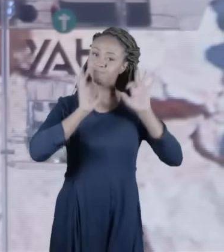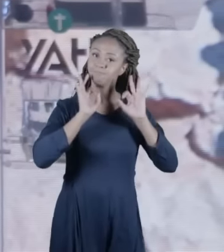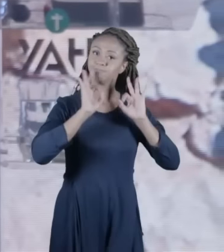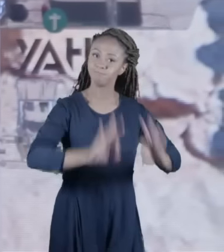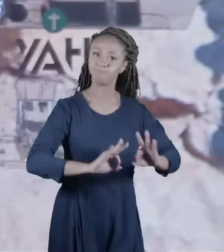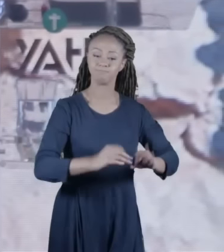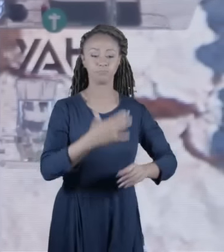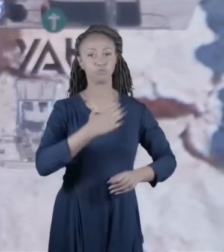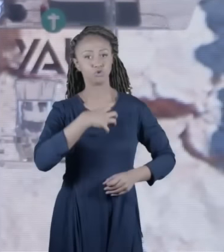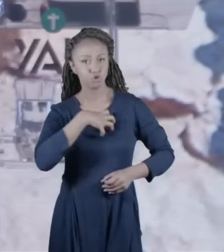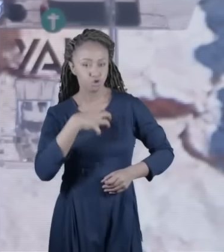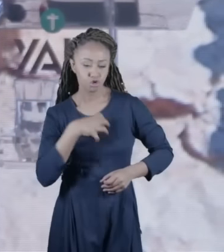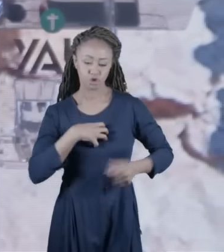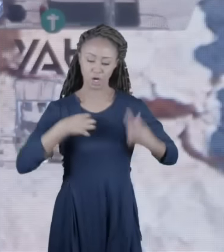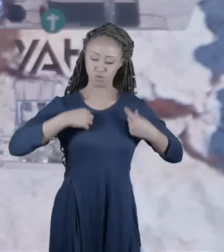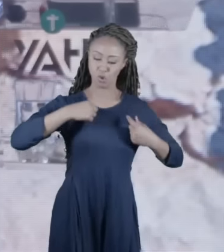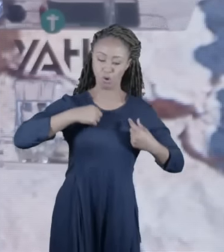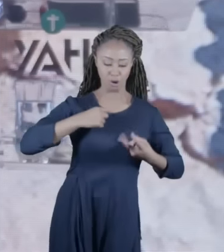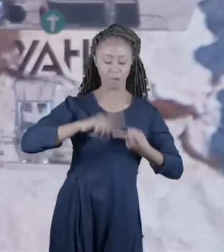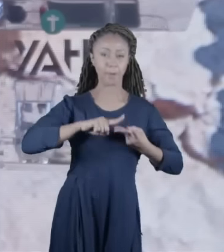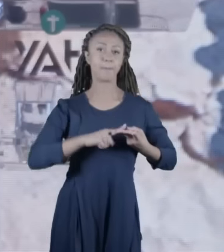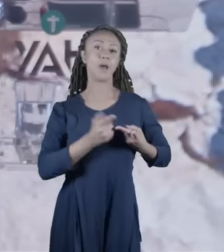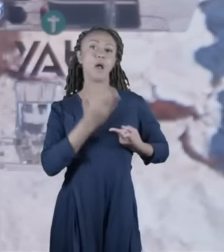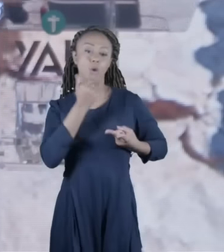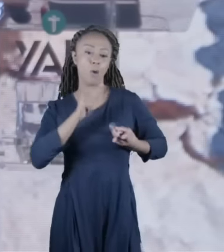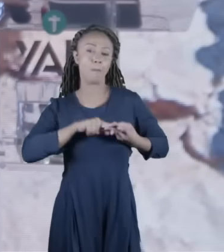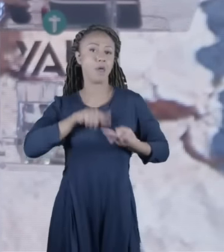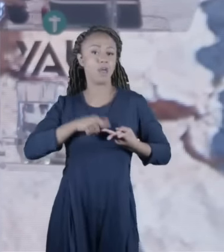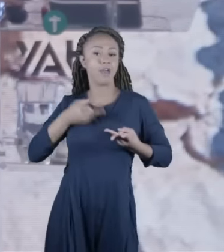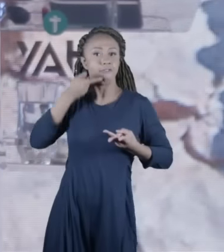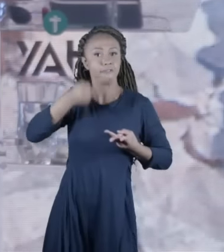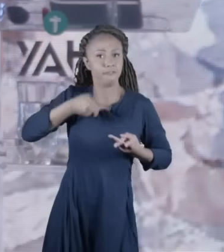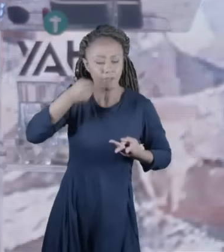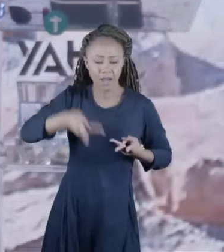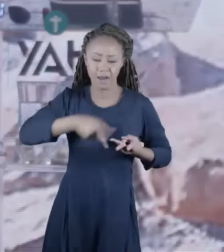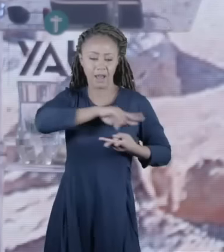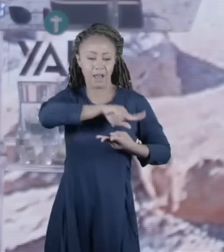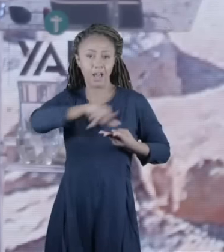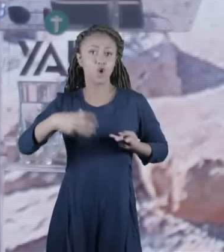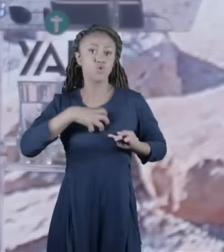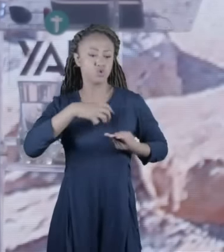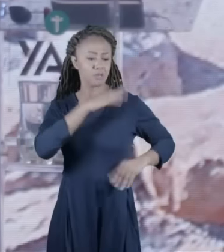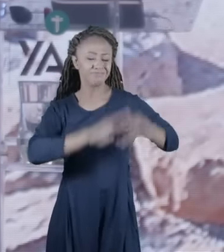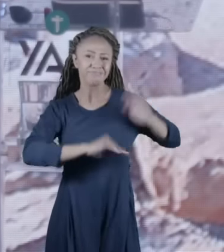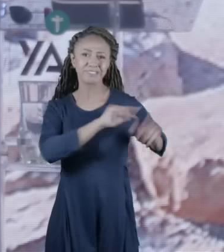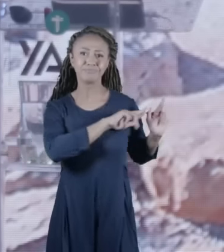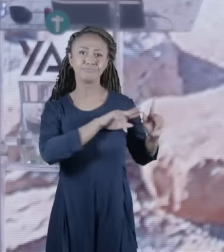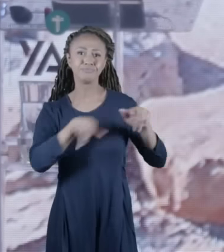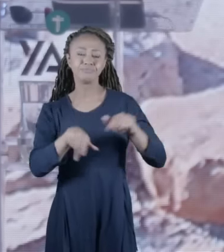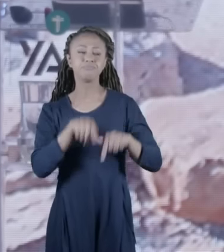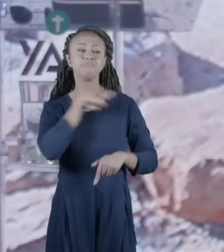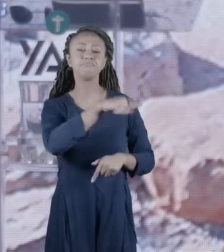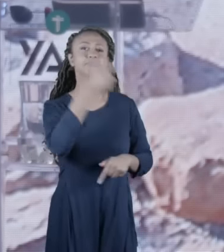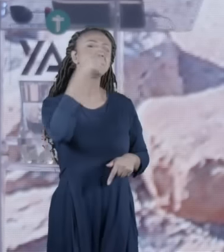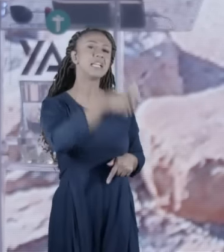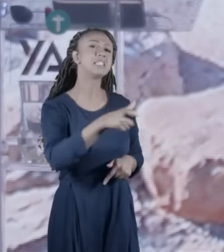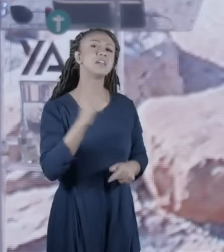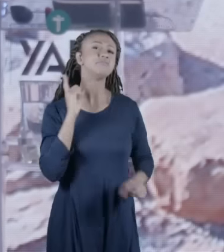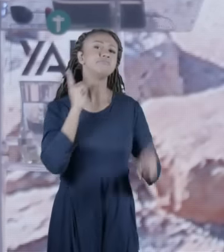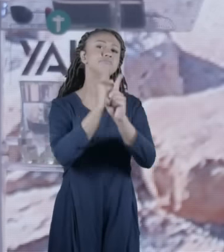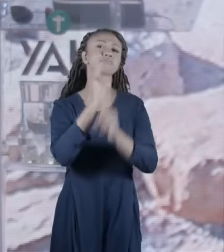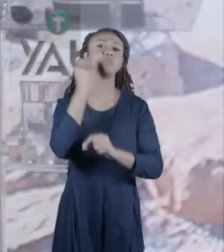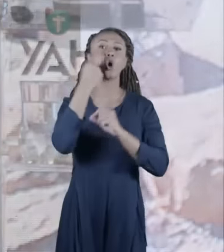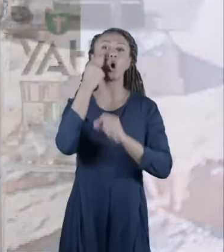era a maneira como eles se purificavam e uma coisa que a gente achou em Cúmerã são isso aqui vocês estão vendo que parece uma